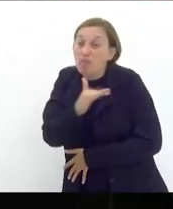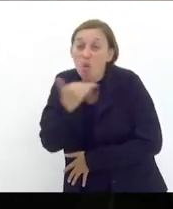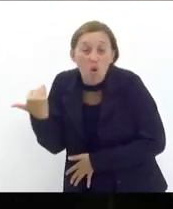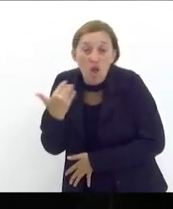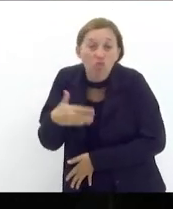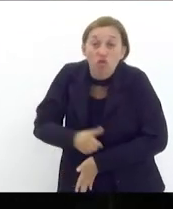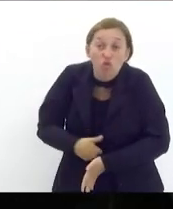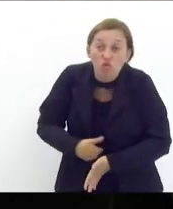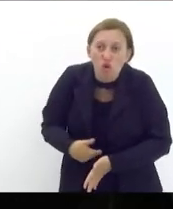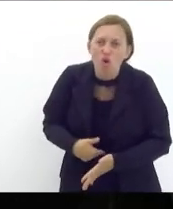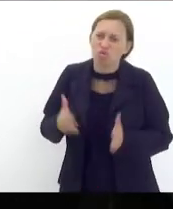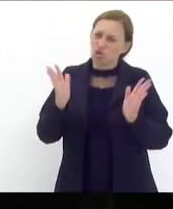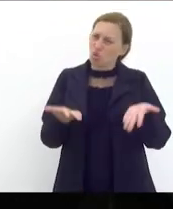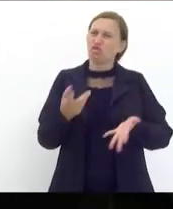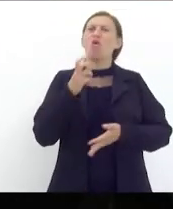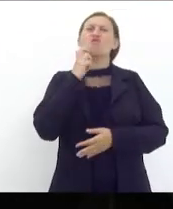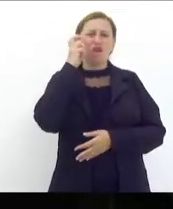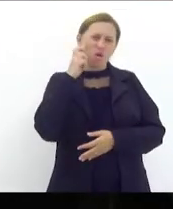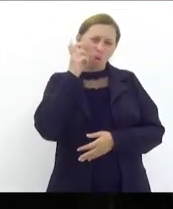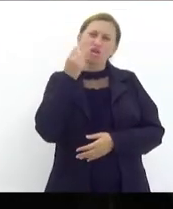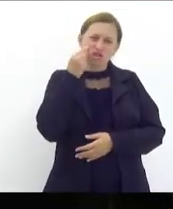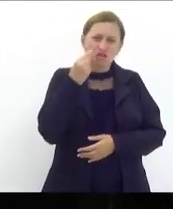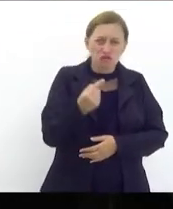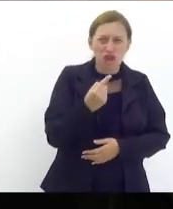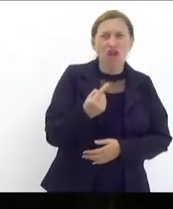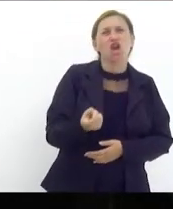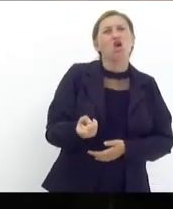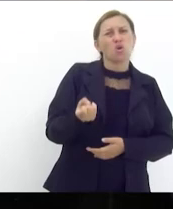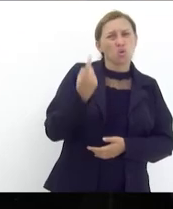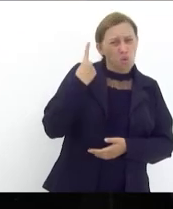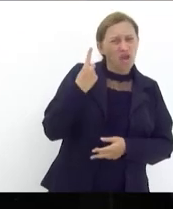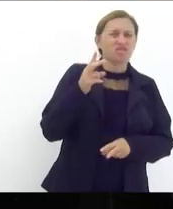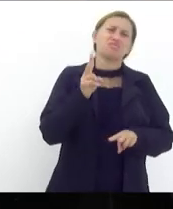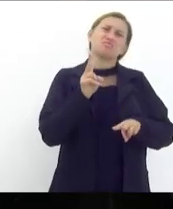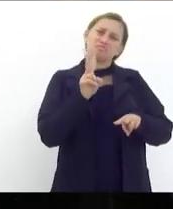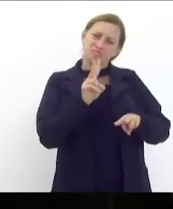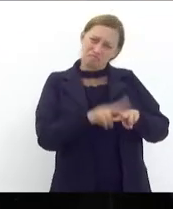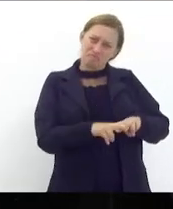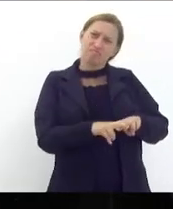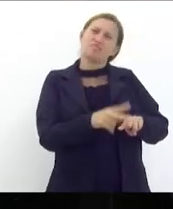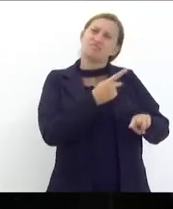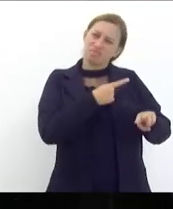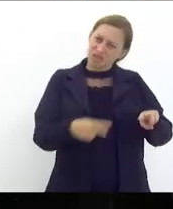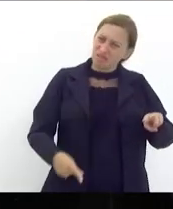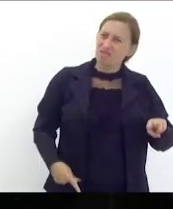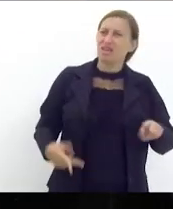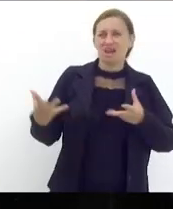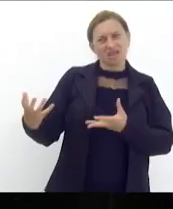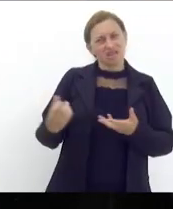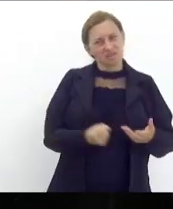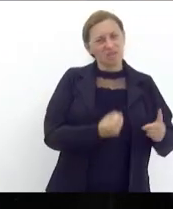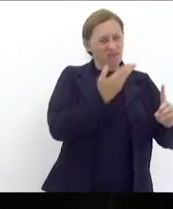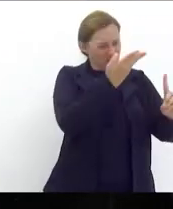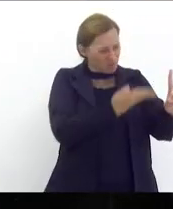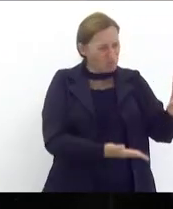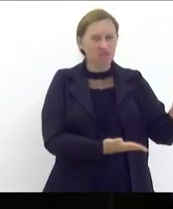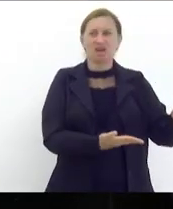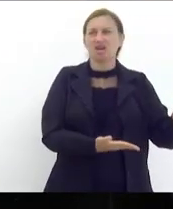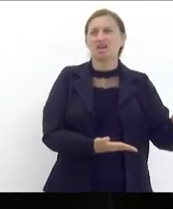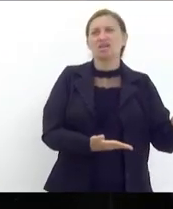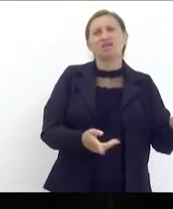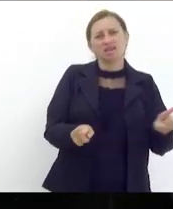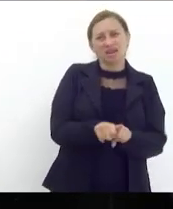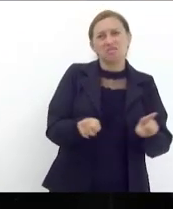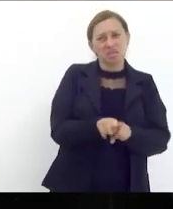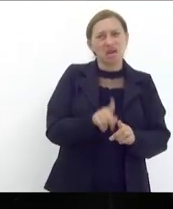vergonha a gente ver o descondenado receber esse cara aqui e mais que isso a gente ainda